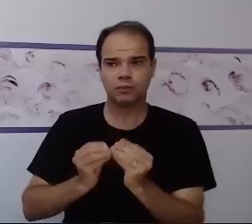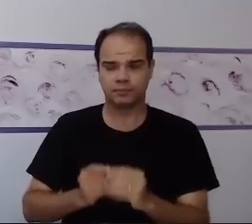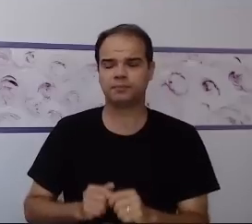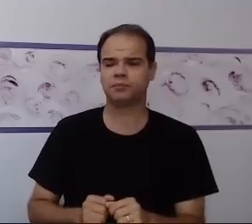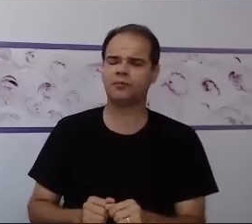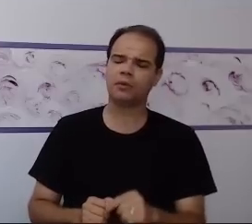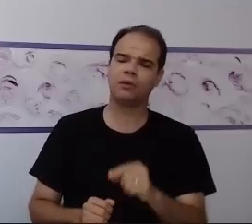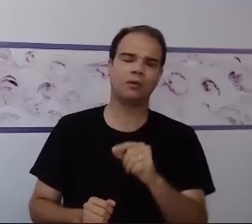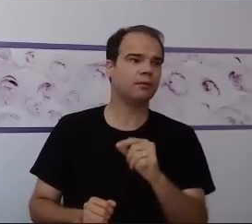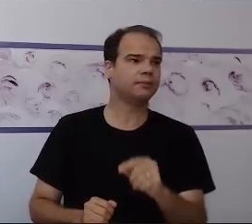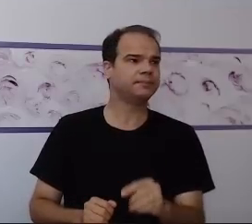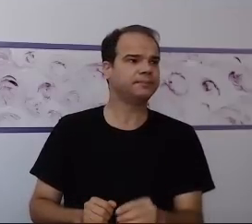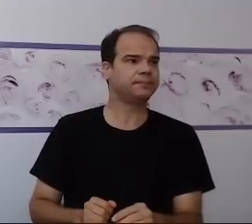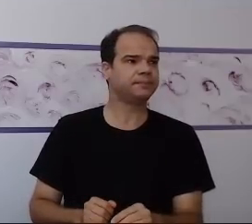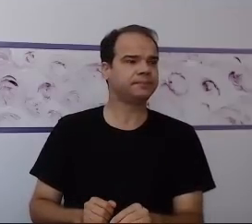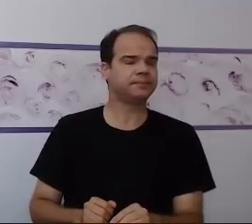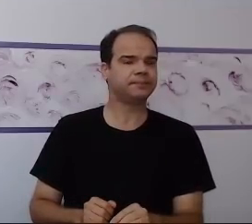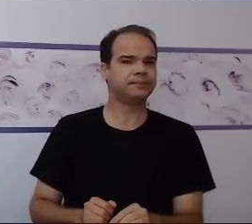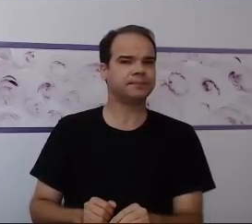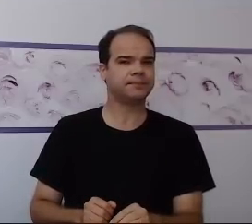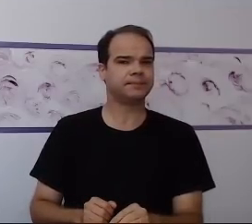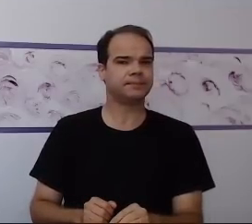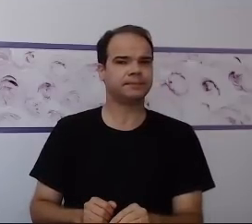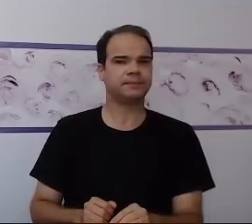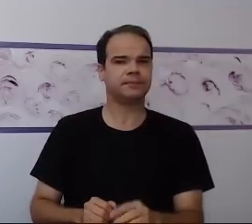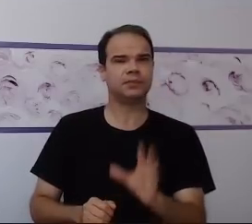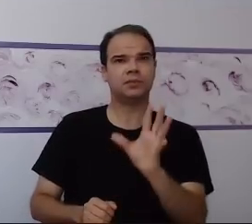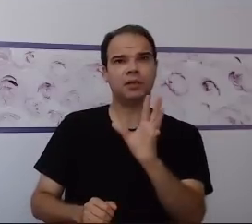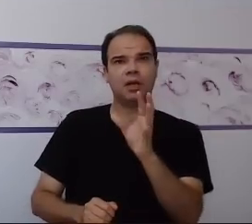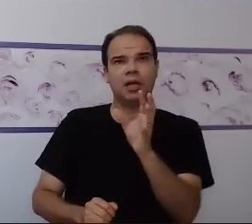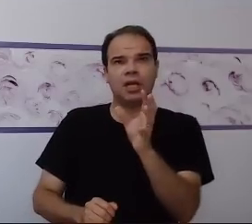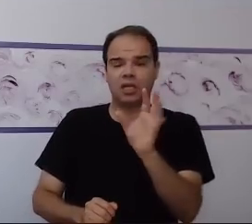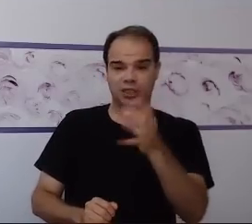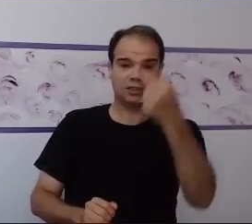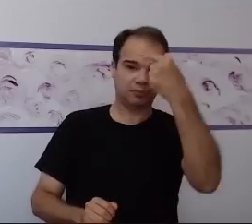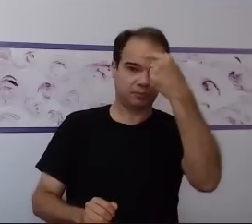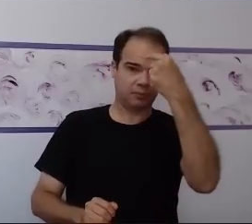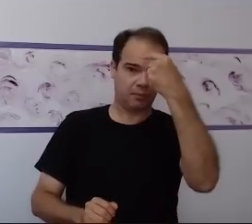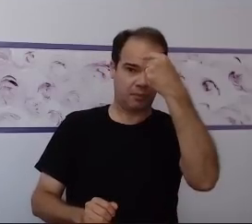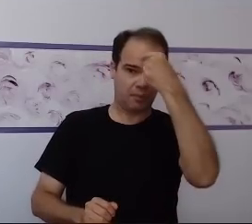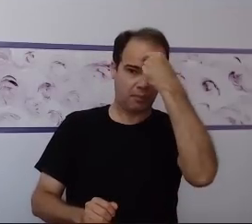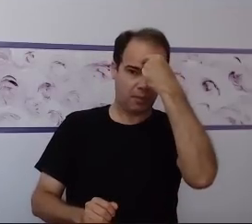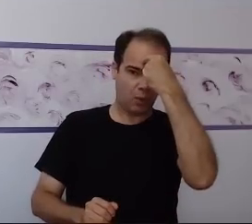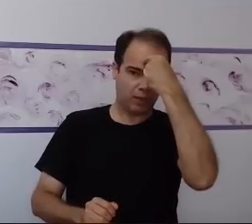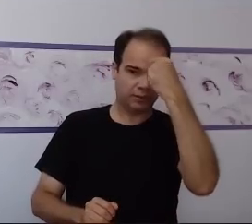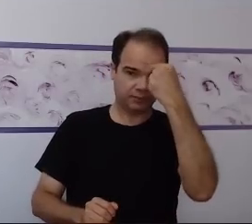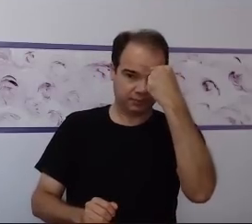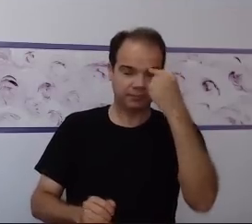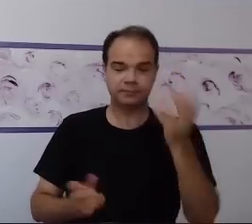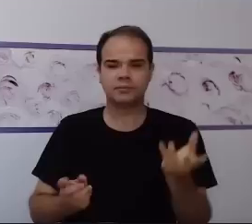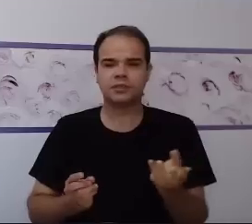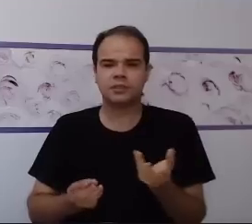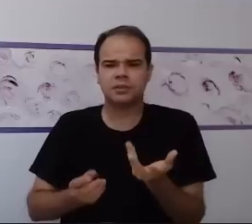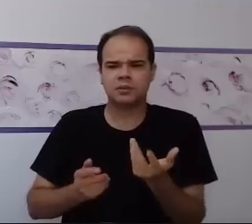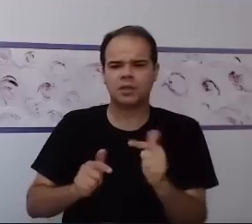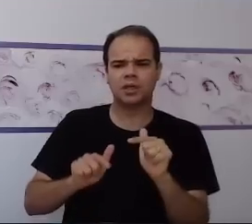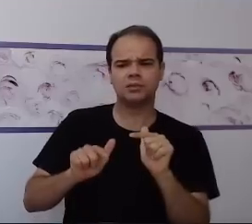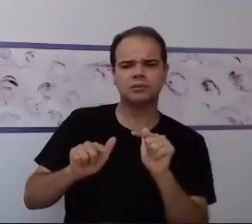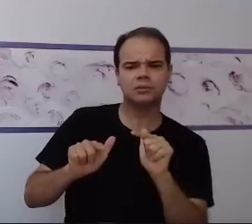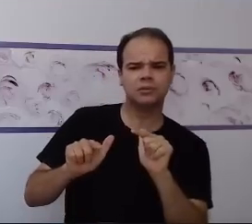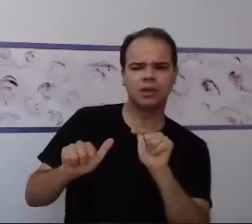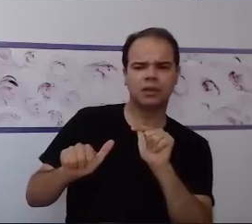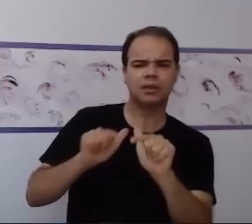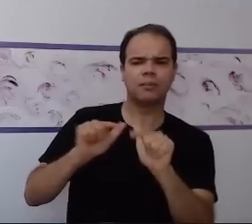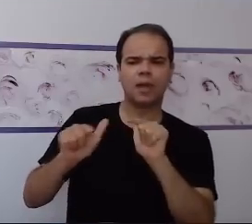Quando a gente fala de memória operacional, a gente fala daquela memória de trabalho, aquela